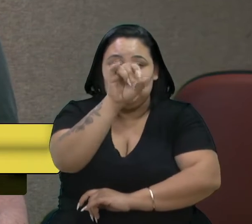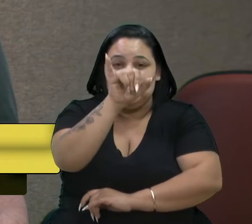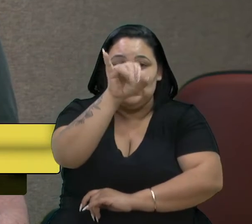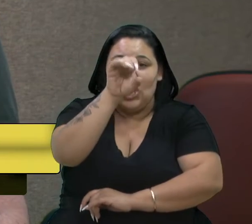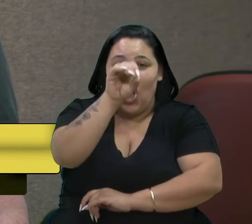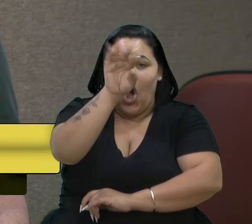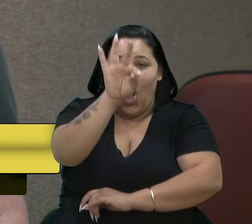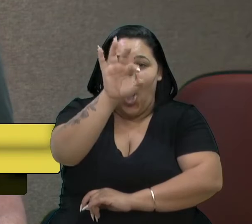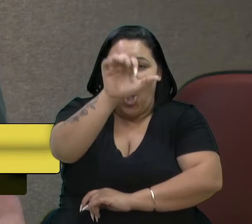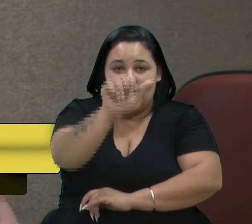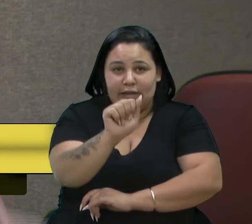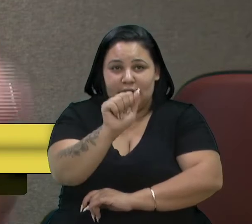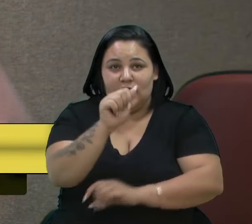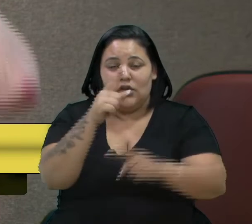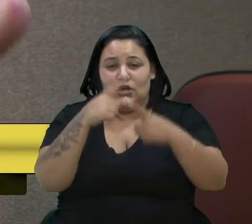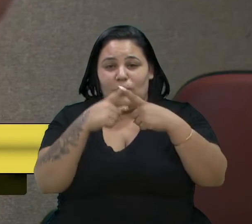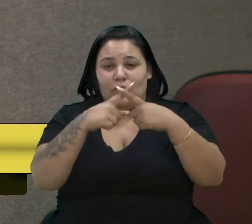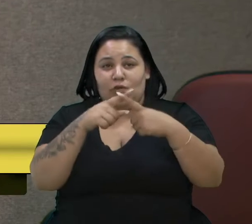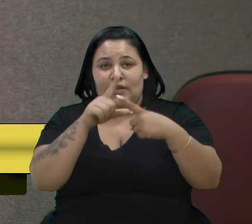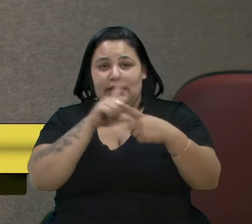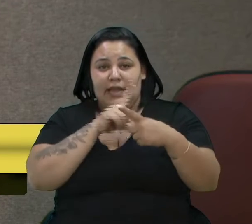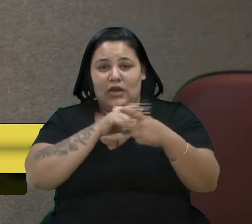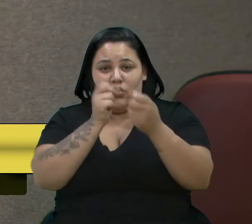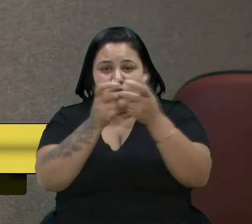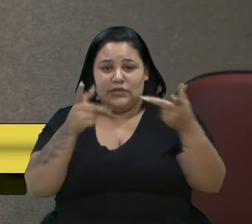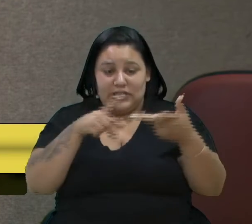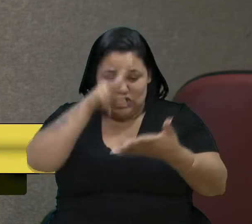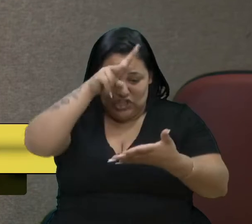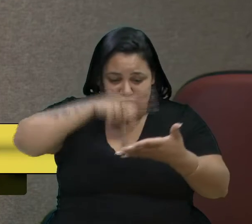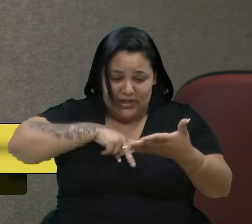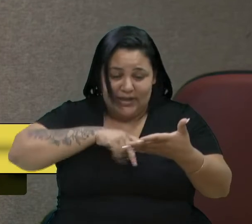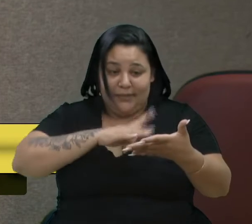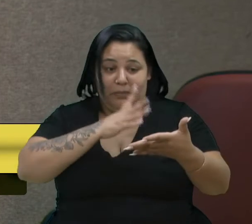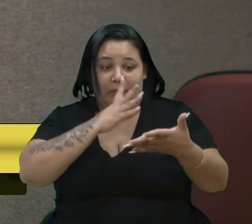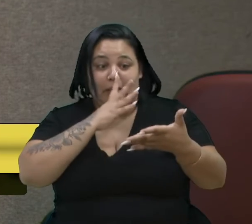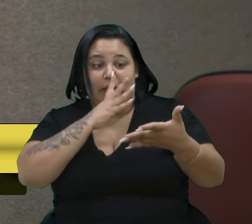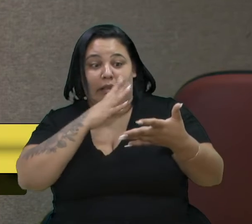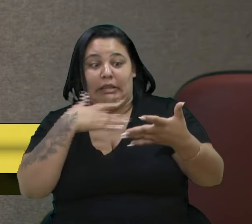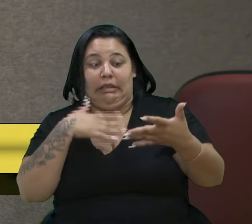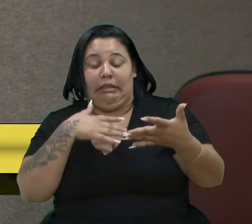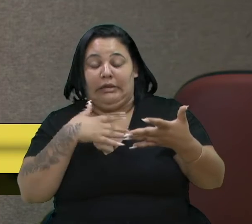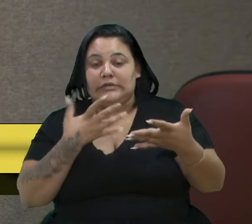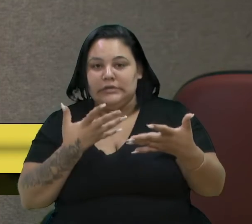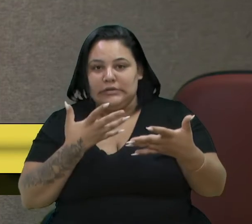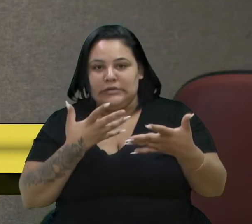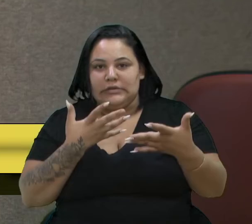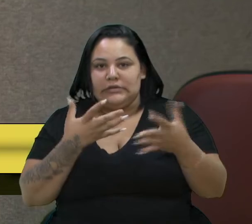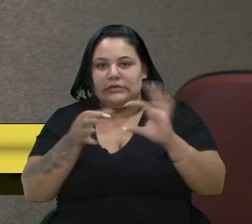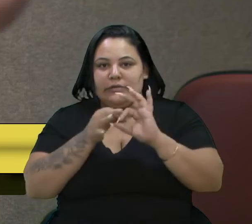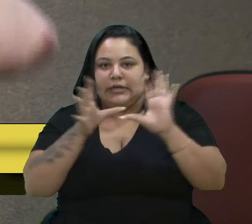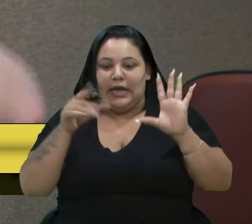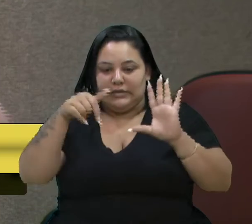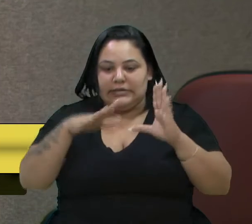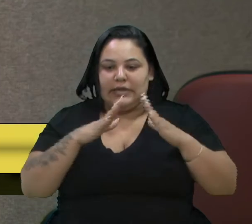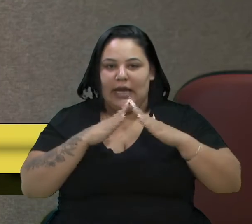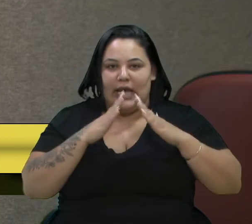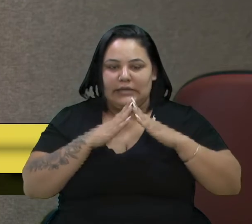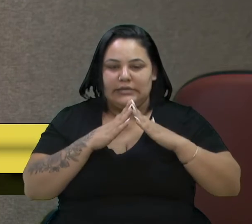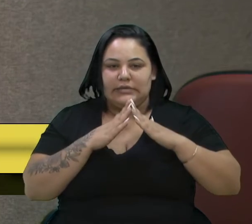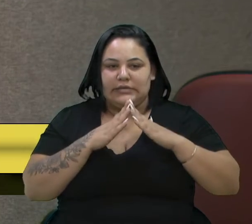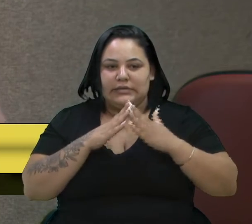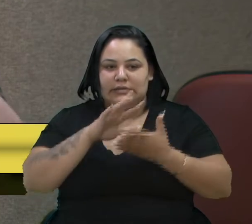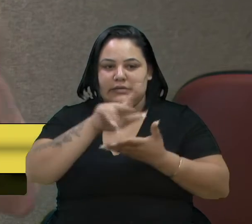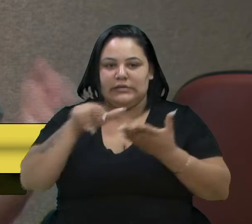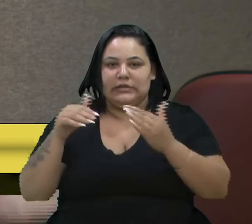tem cada coisa que a gente lê, assim, que é uma barbárie, né? Foi aprovado por essa casa por unanimidade, de dias atrás, uma